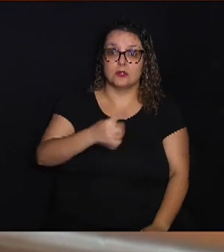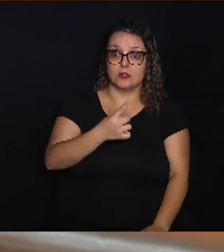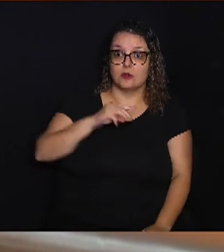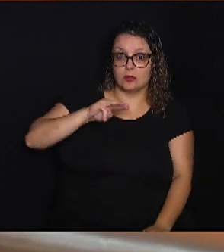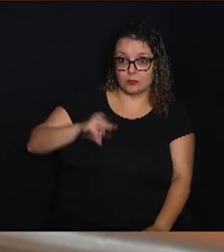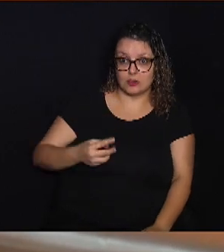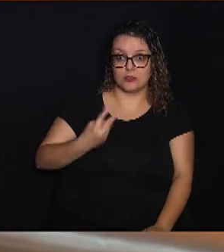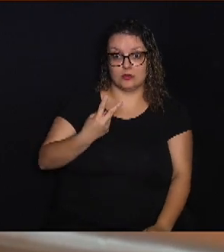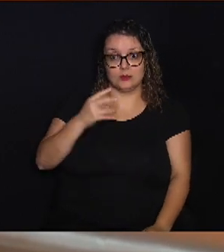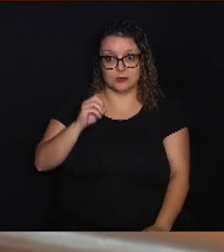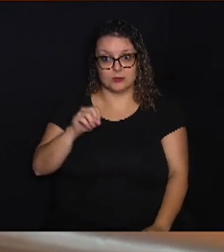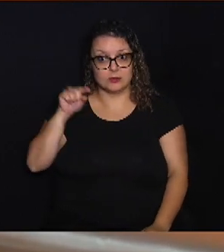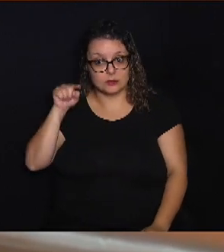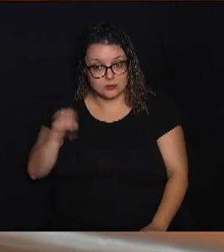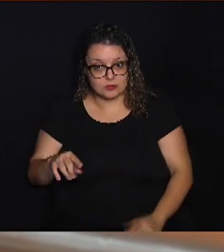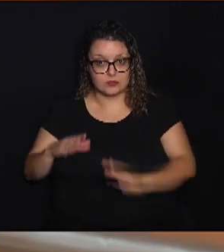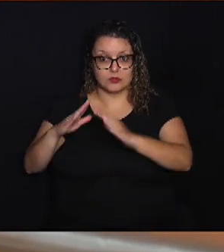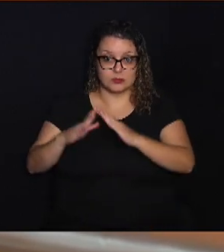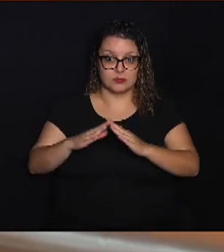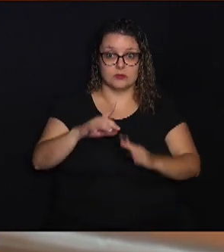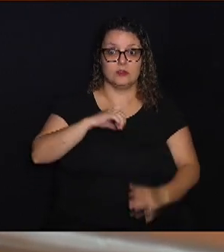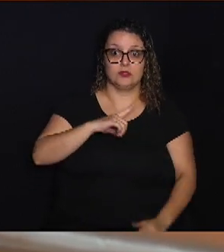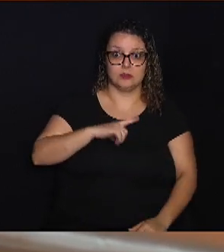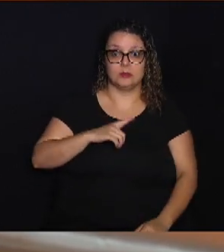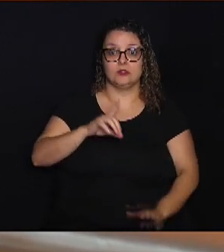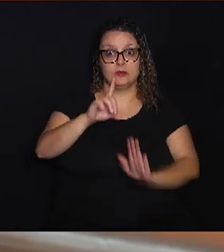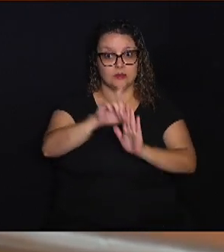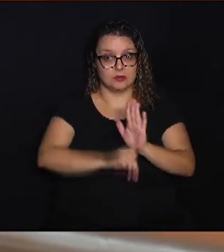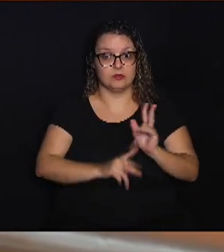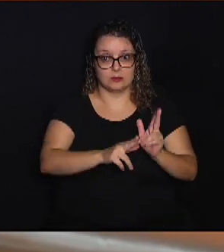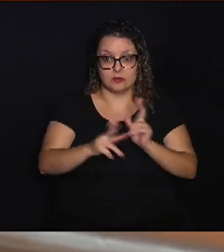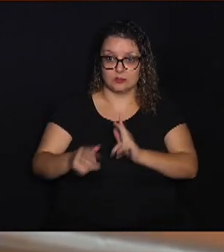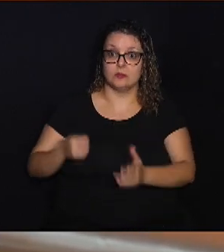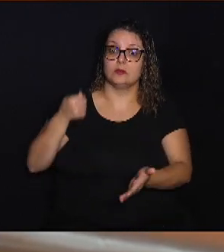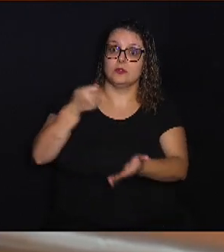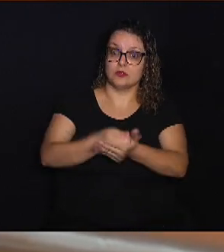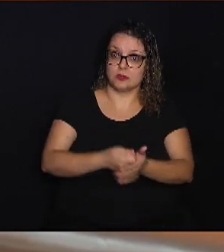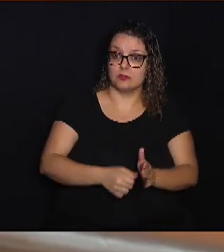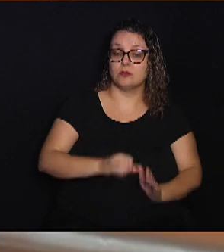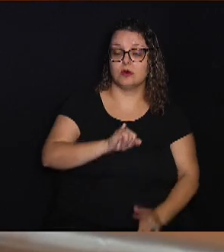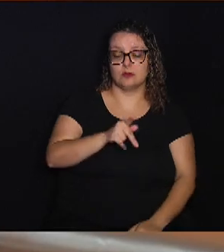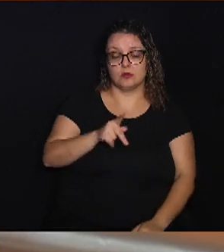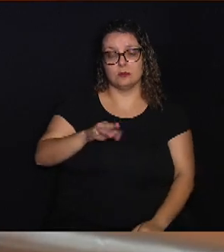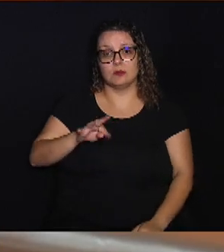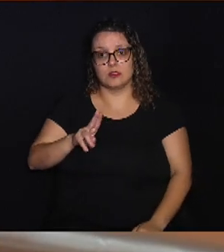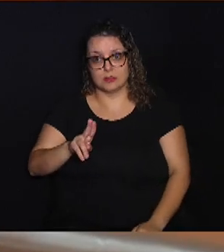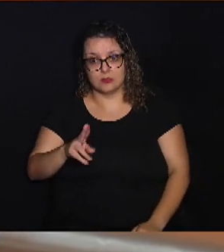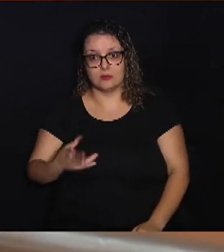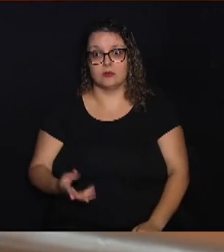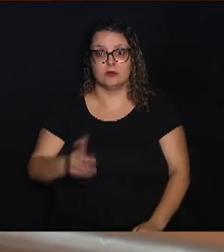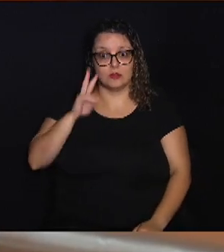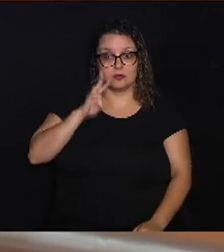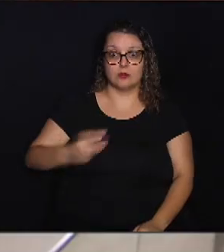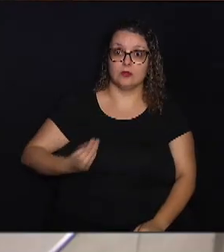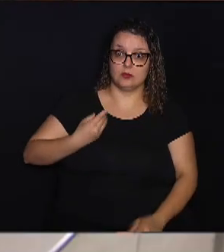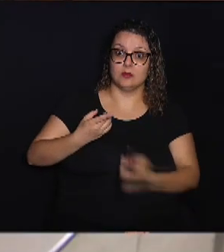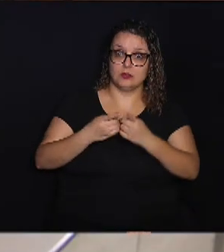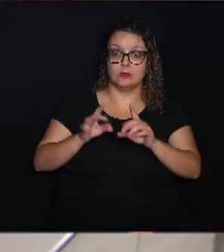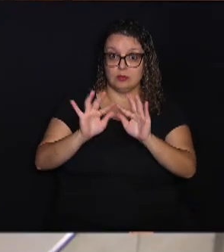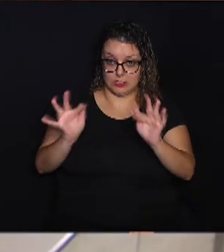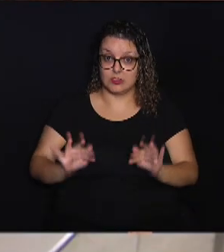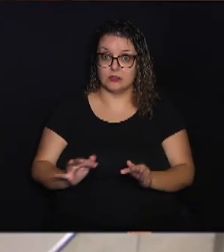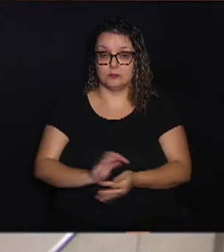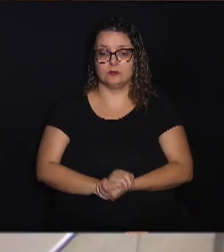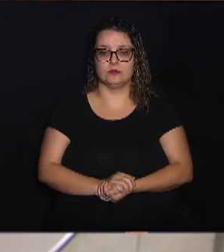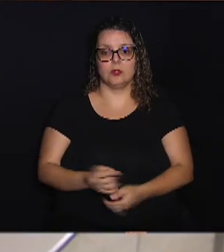mil habitantes que têm o mesmo direito, que pagam seus impostos de viver uma vida digna e feliz. Uma